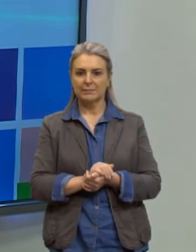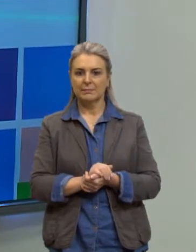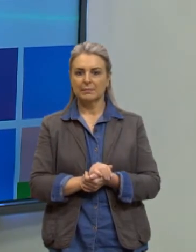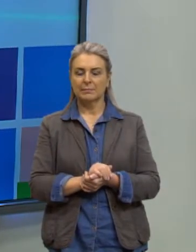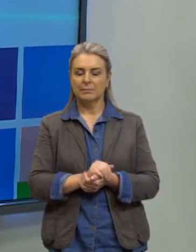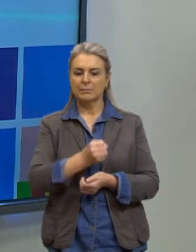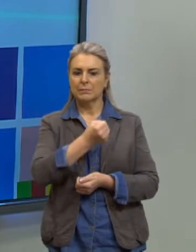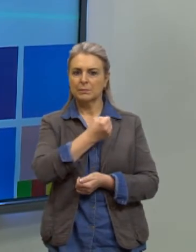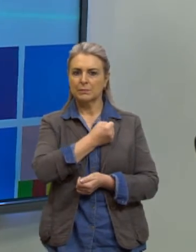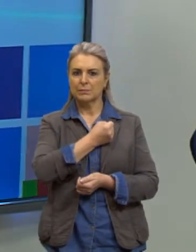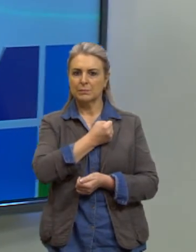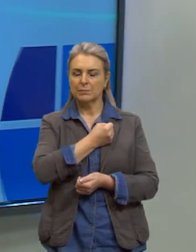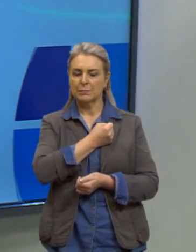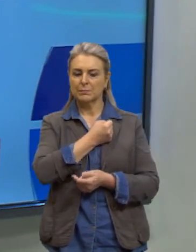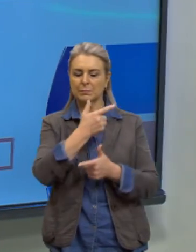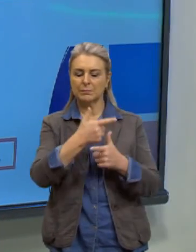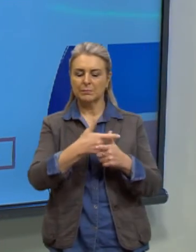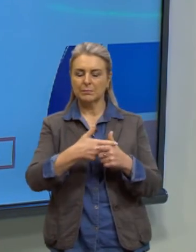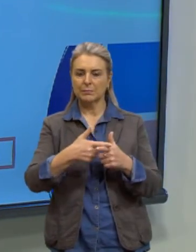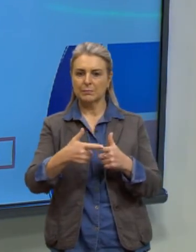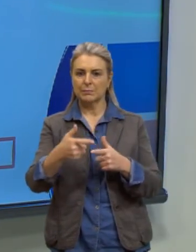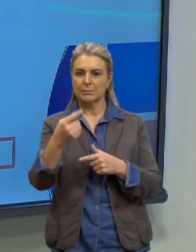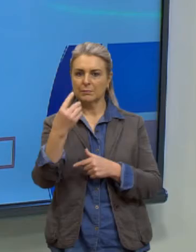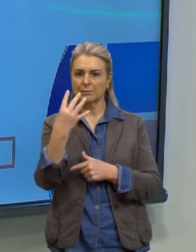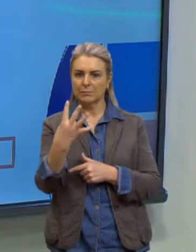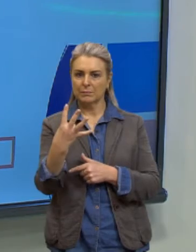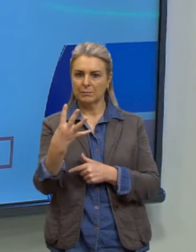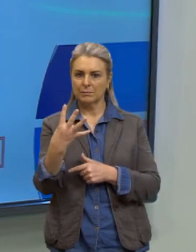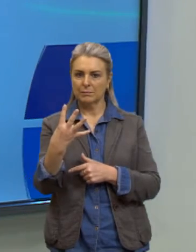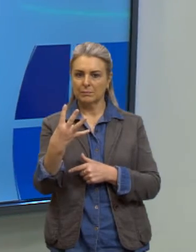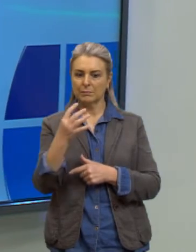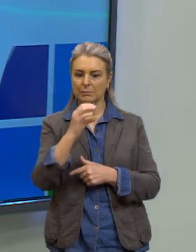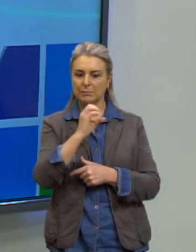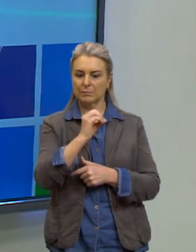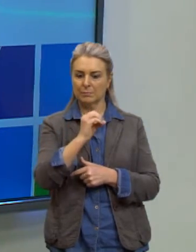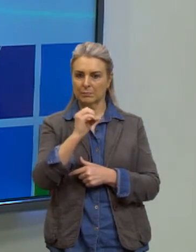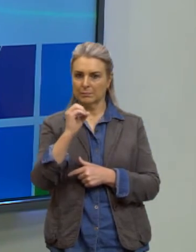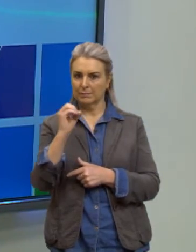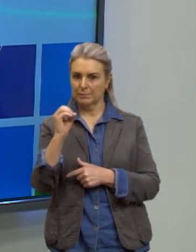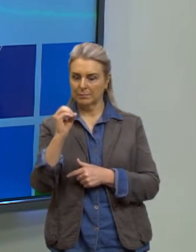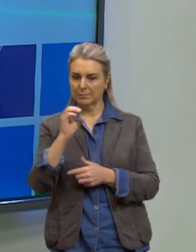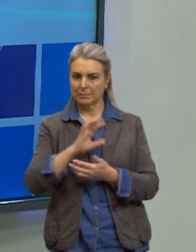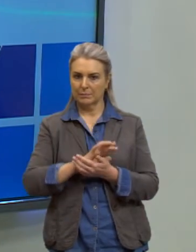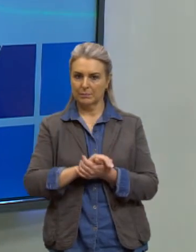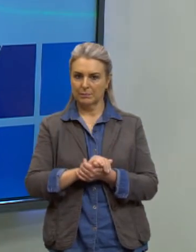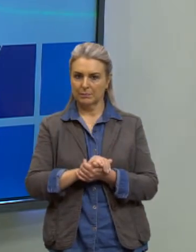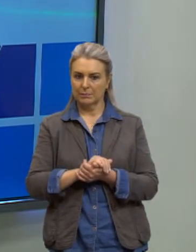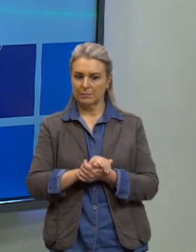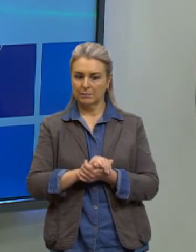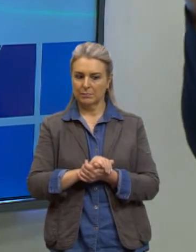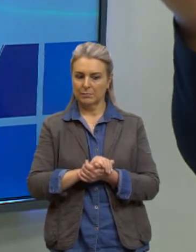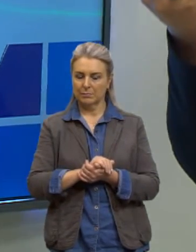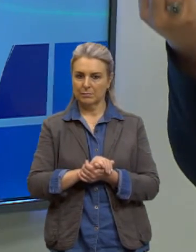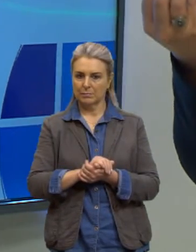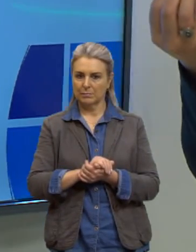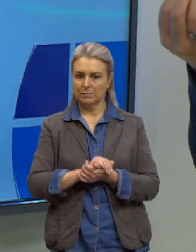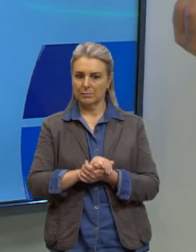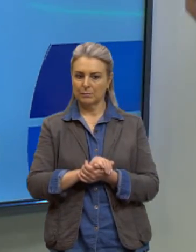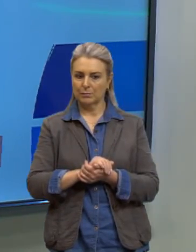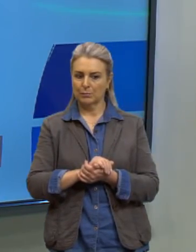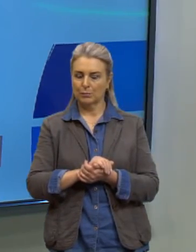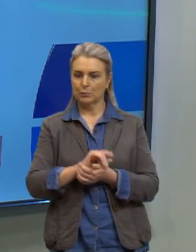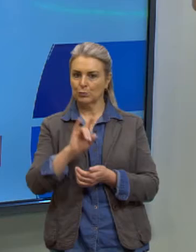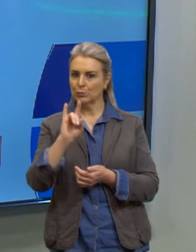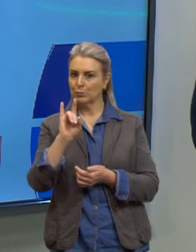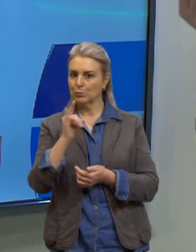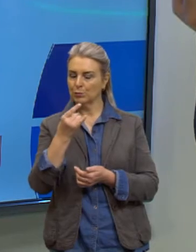um número é divisível por quatro? quando ele terminar em zero zero ou quando os dois últimos algarismos